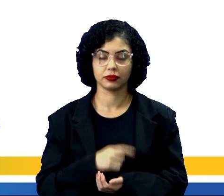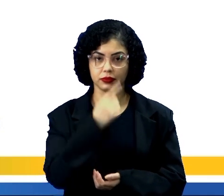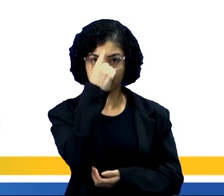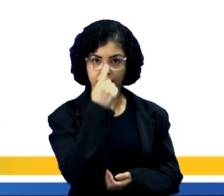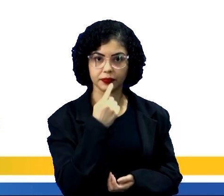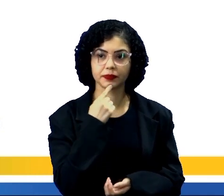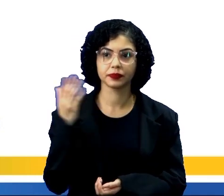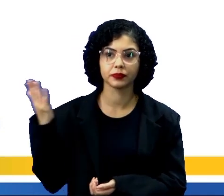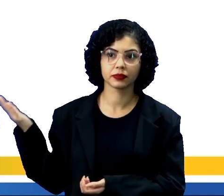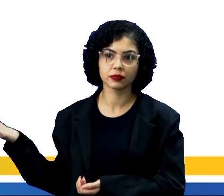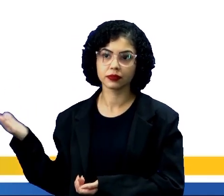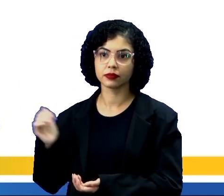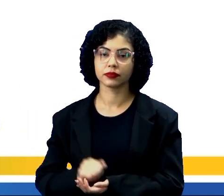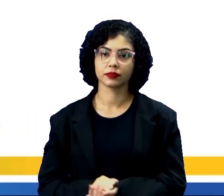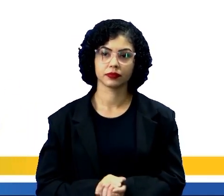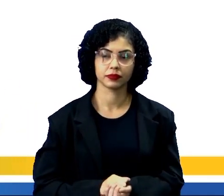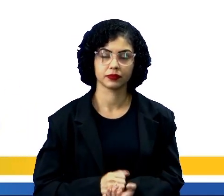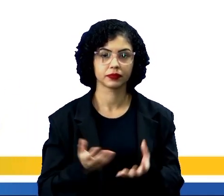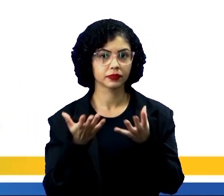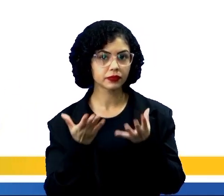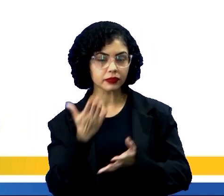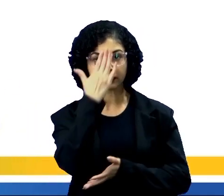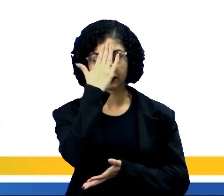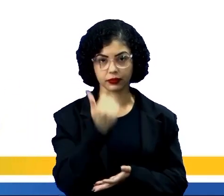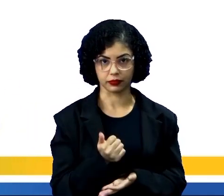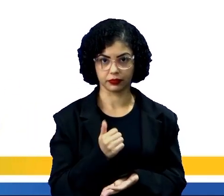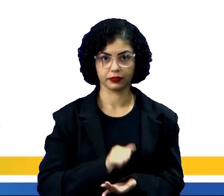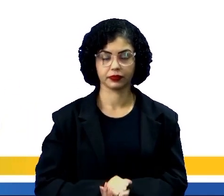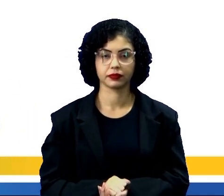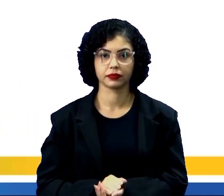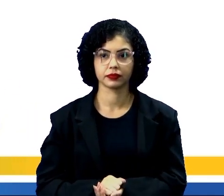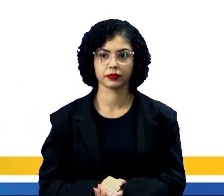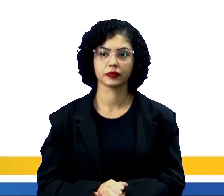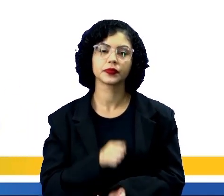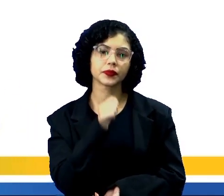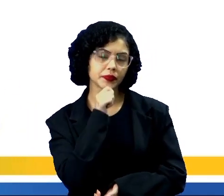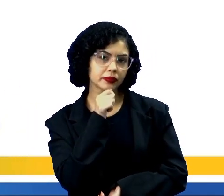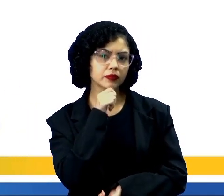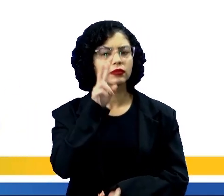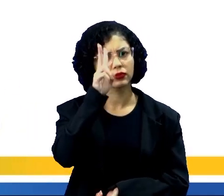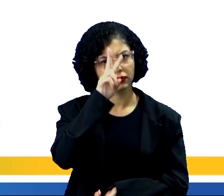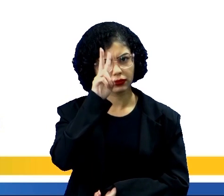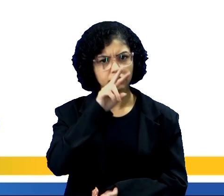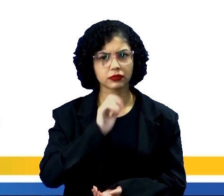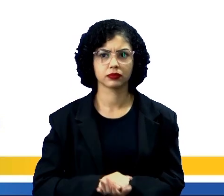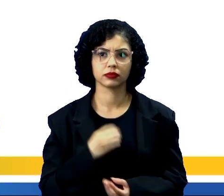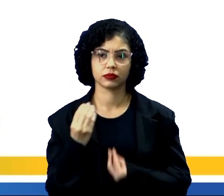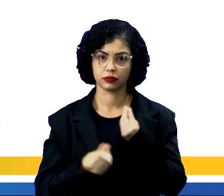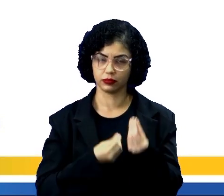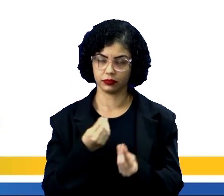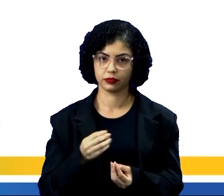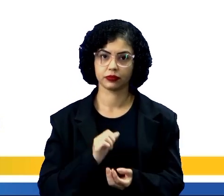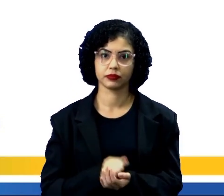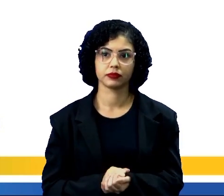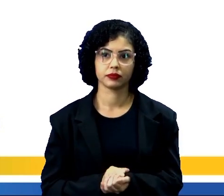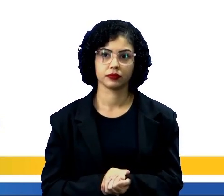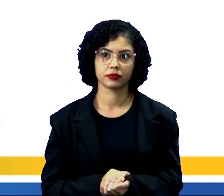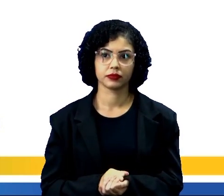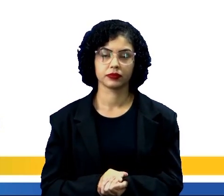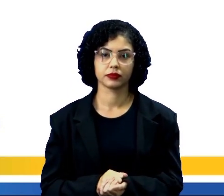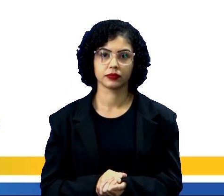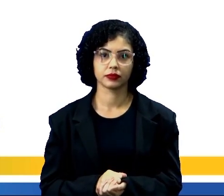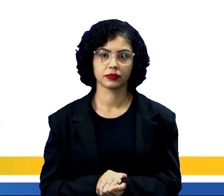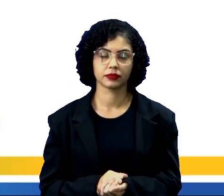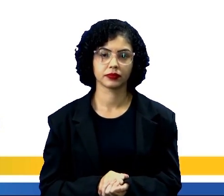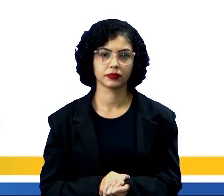aí na tela e eu quero saber se você ainda lembra como é uma carroça.